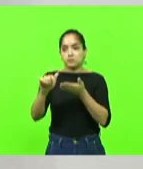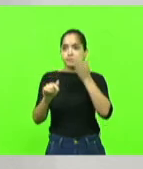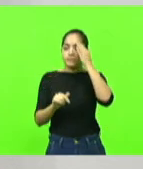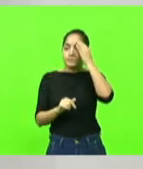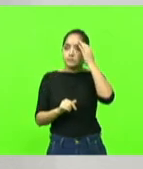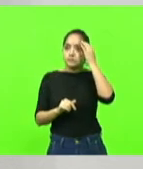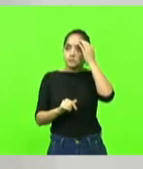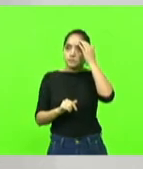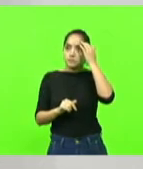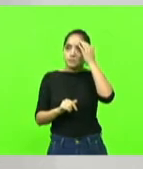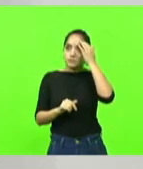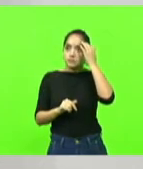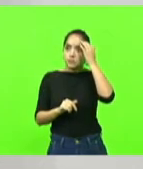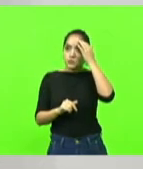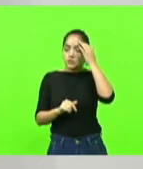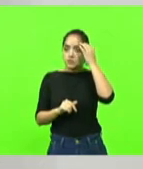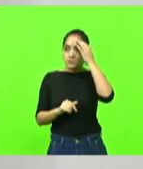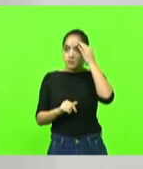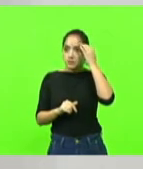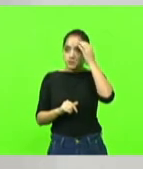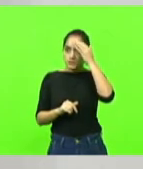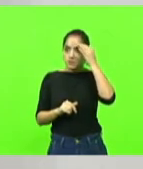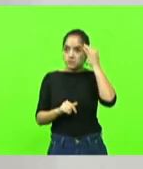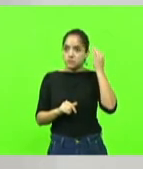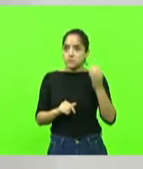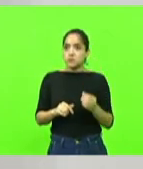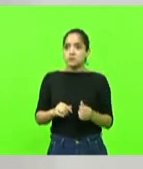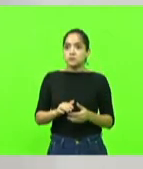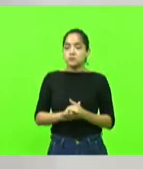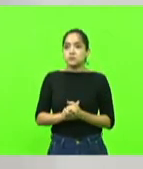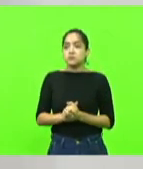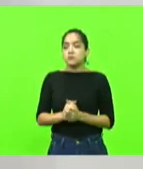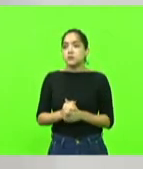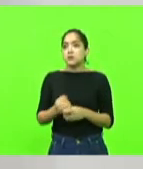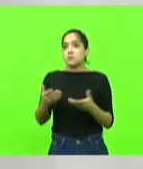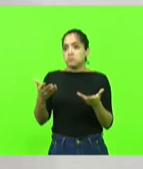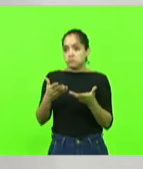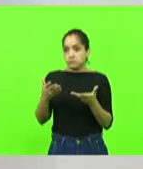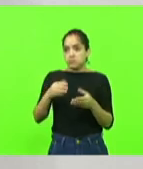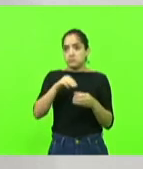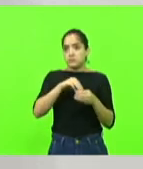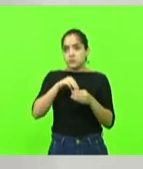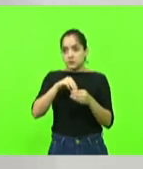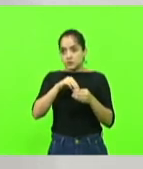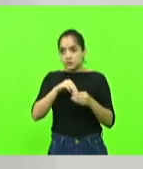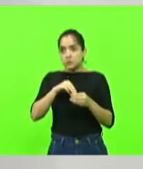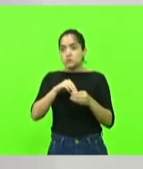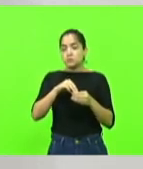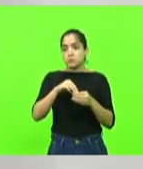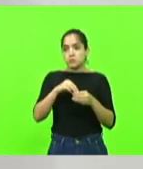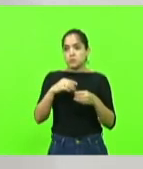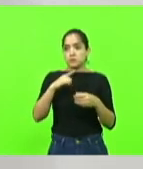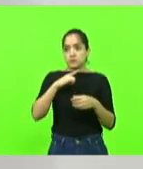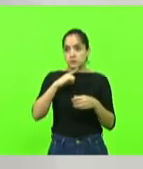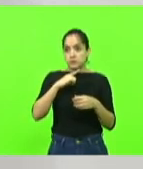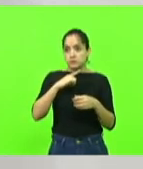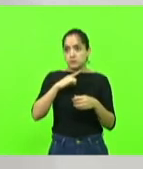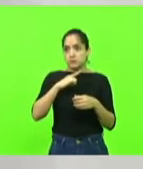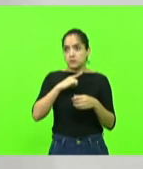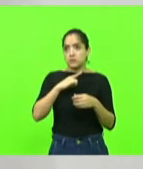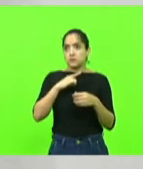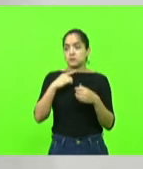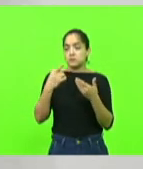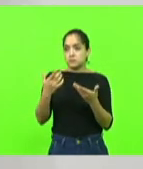O que está acontecendo nesse Estado? Um município que anda de mão dadas com aquele que tem a chave do cofre,